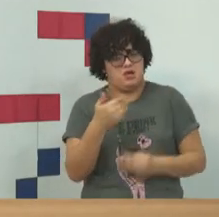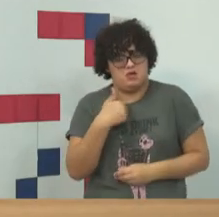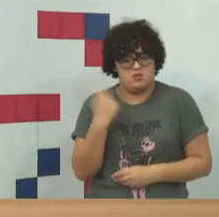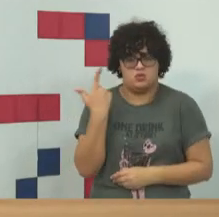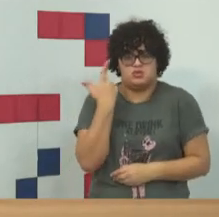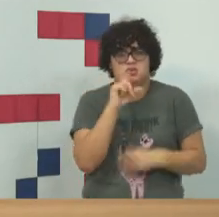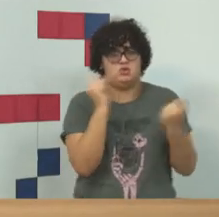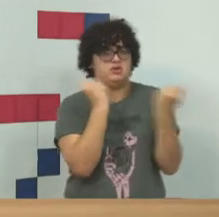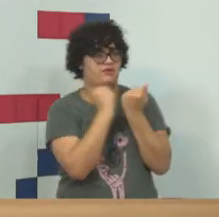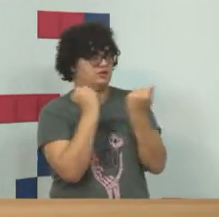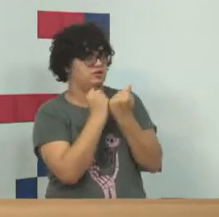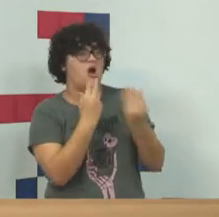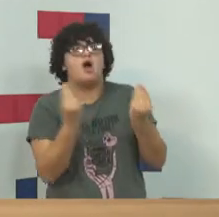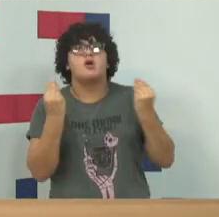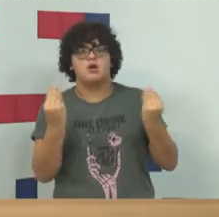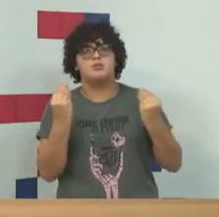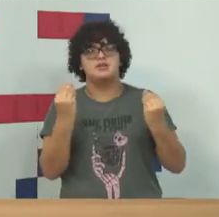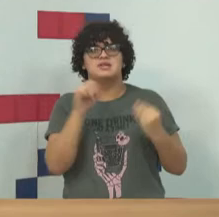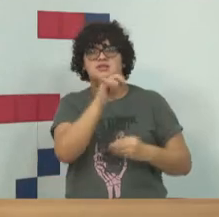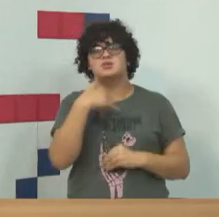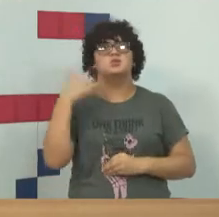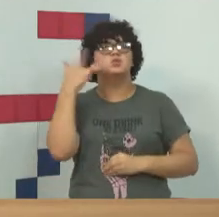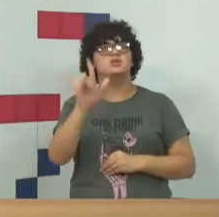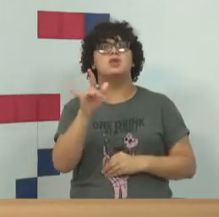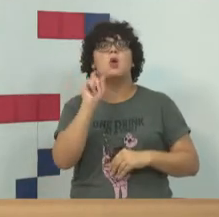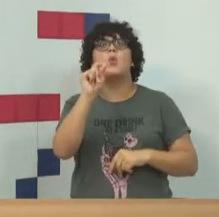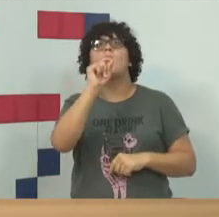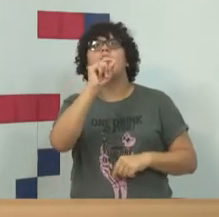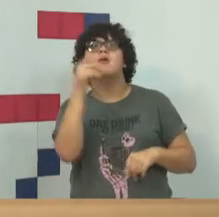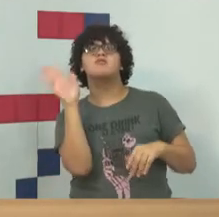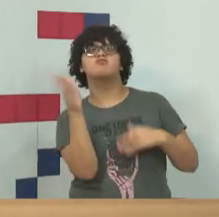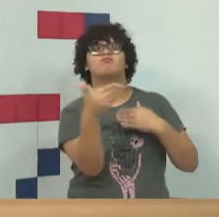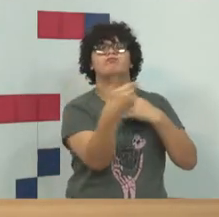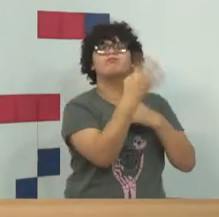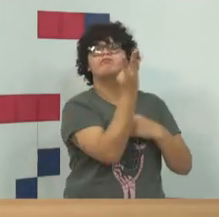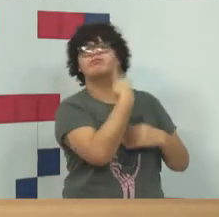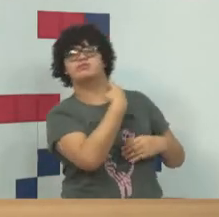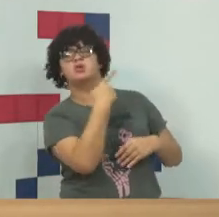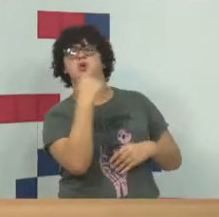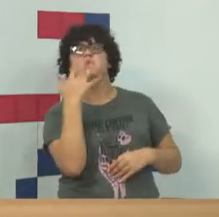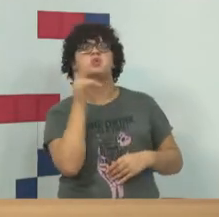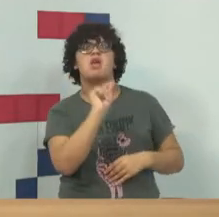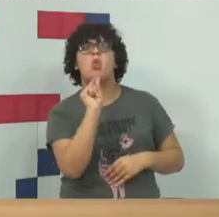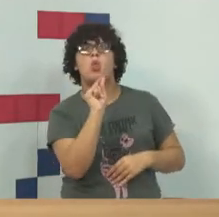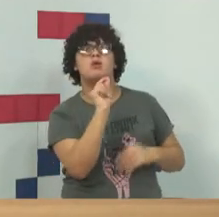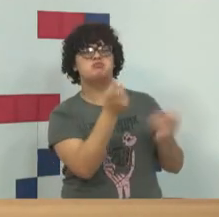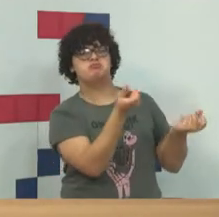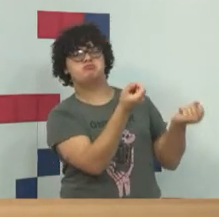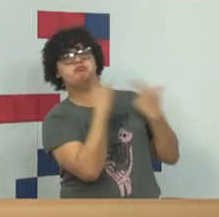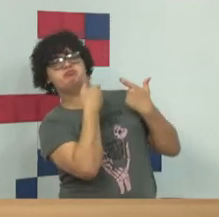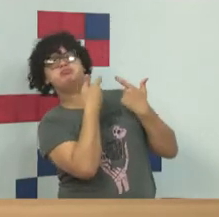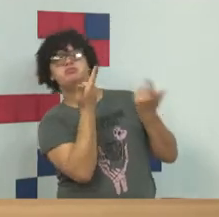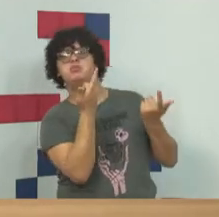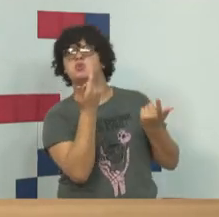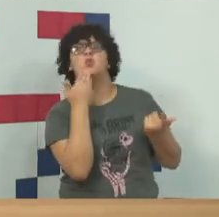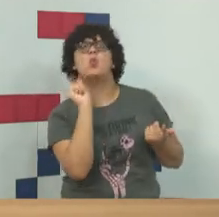defender se eu não sei quem me atacou, se eu não sei sem cometer um crime falso a mim.